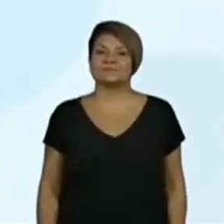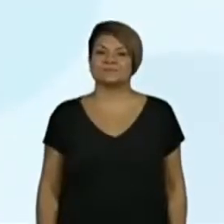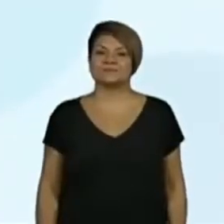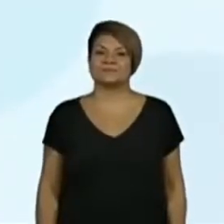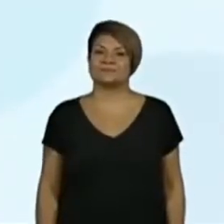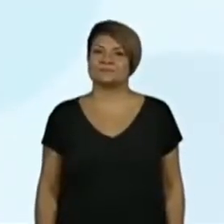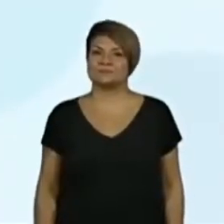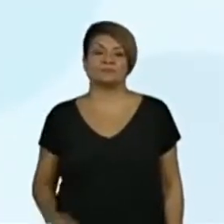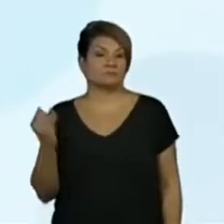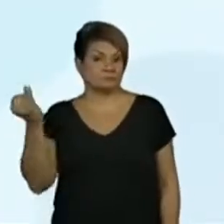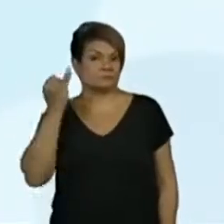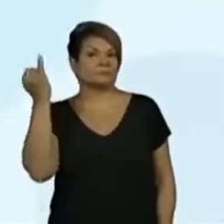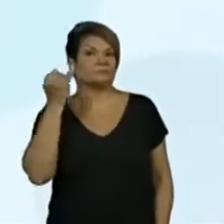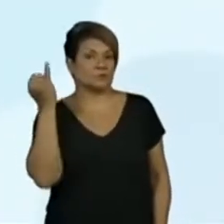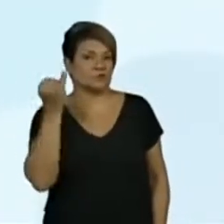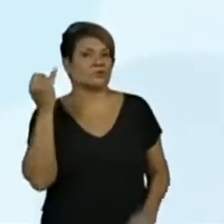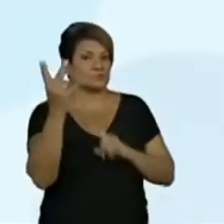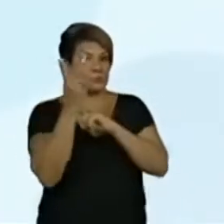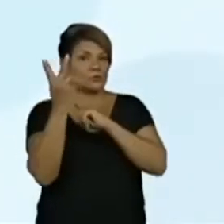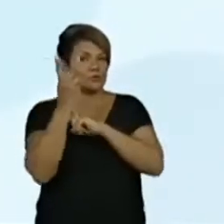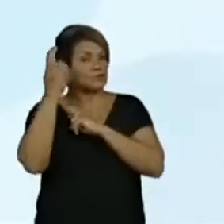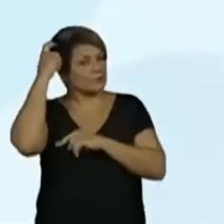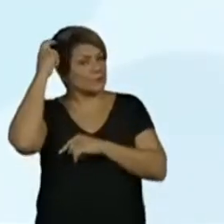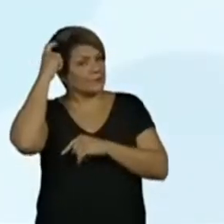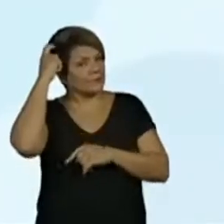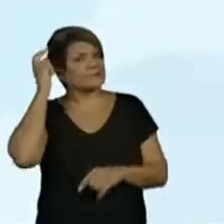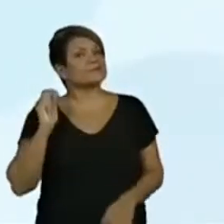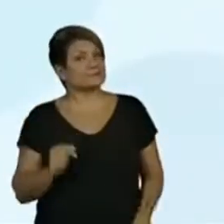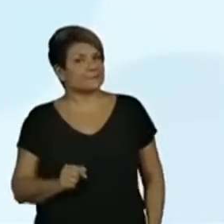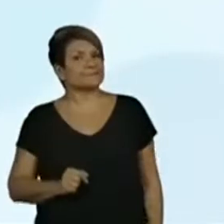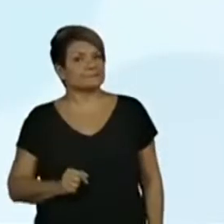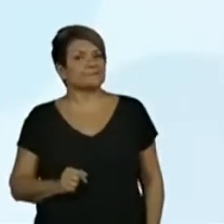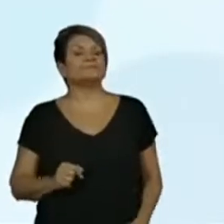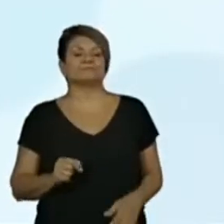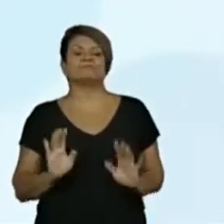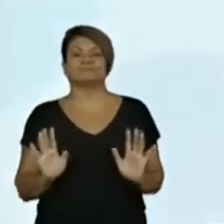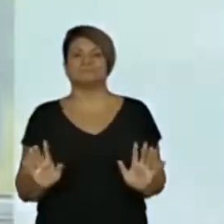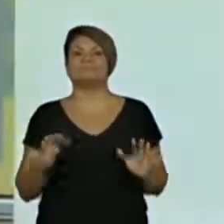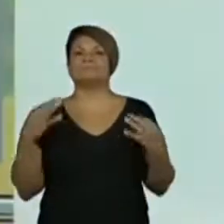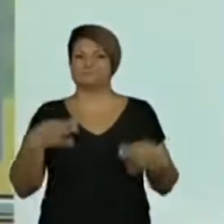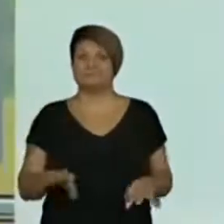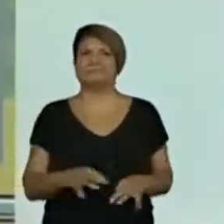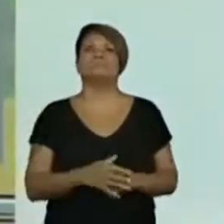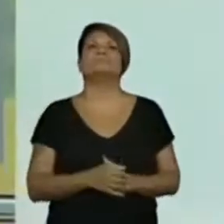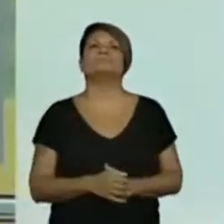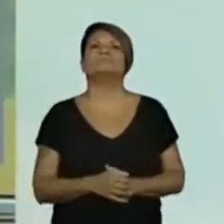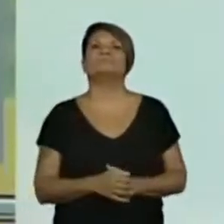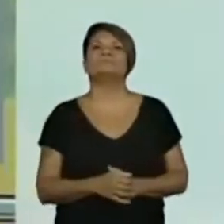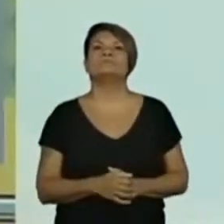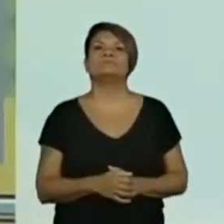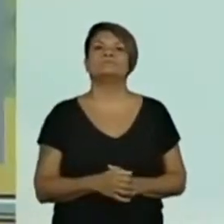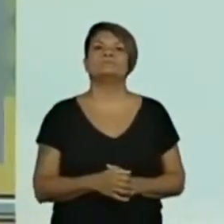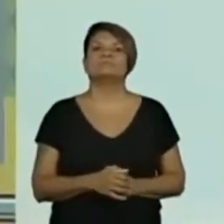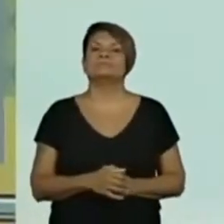Muito importante para a gente proteger aí, né? A cabeça, que eles já acertaram. Certo, professora Viviane?